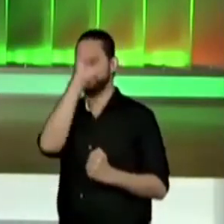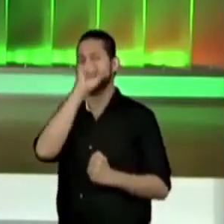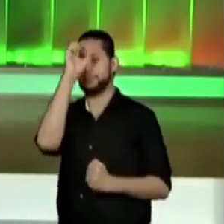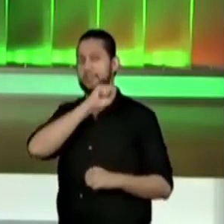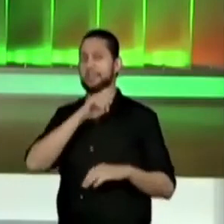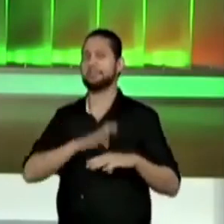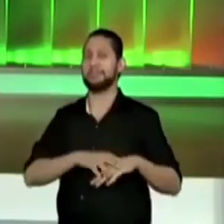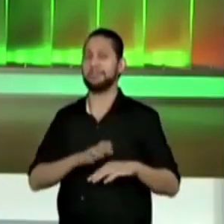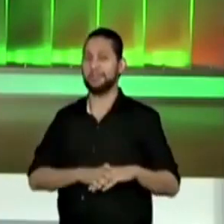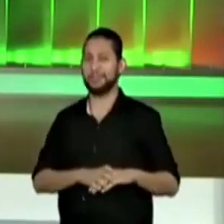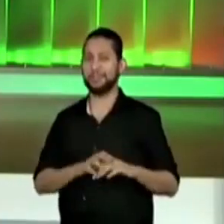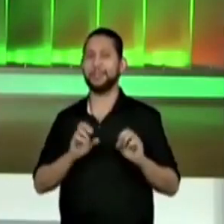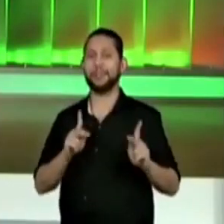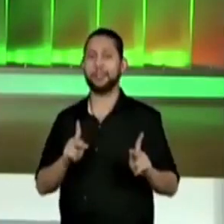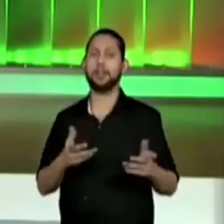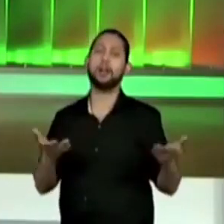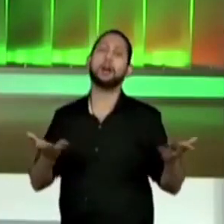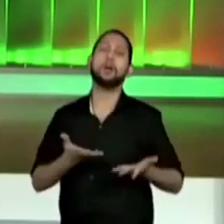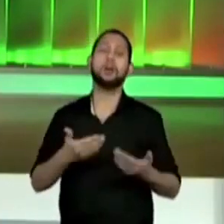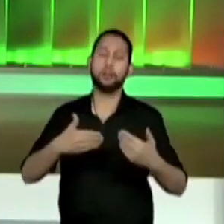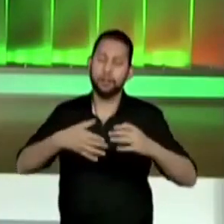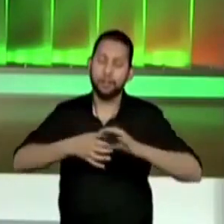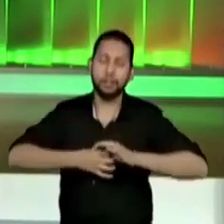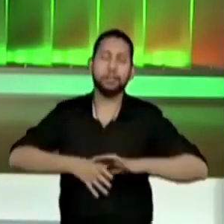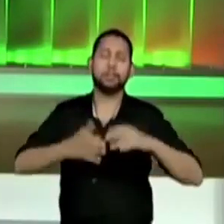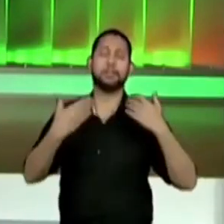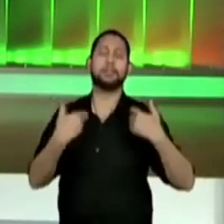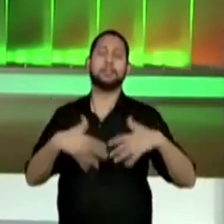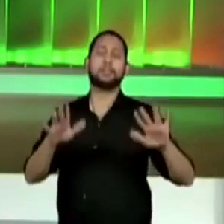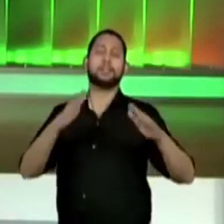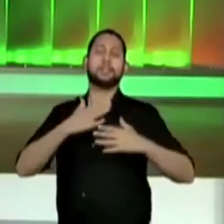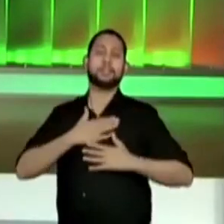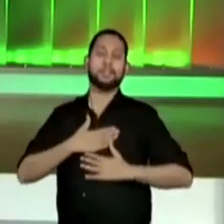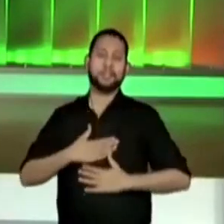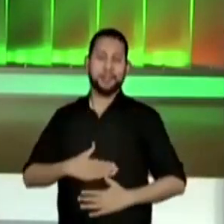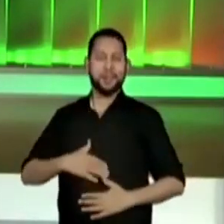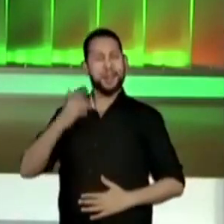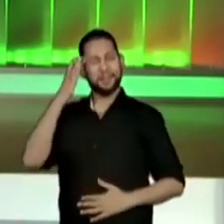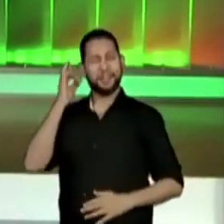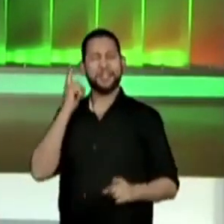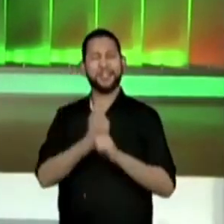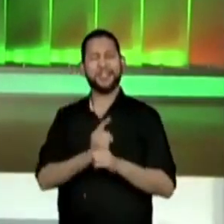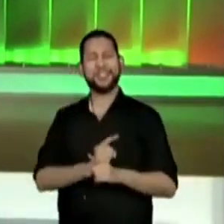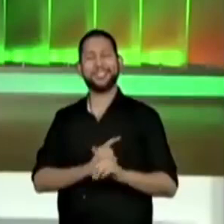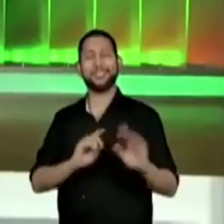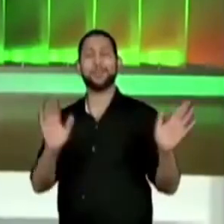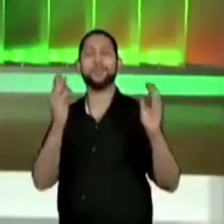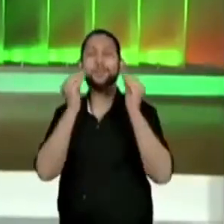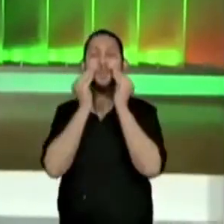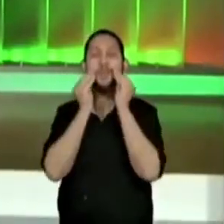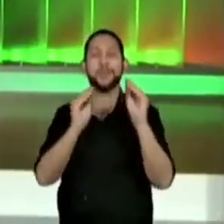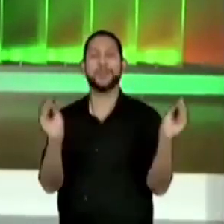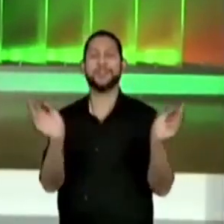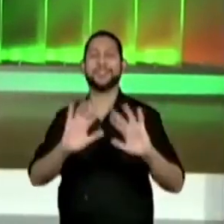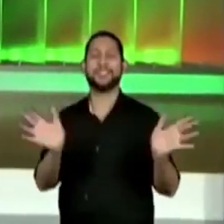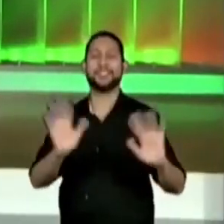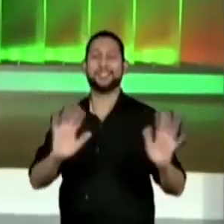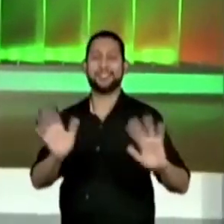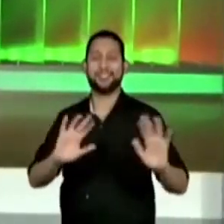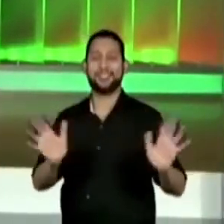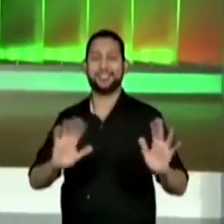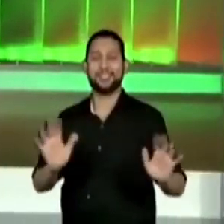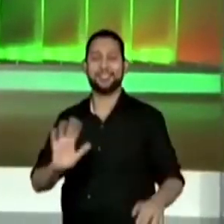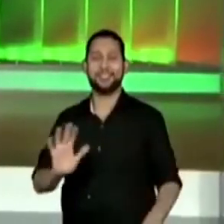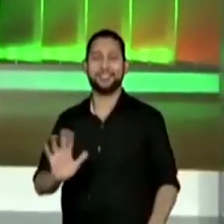Certo? Agora vai todo mundo descansar. E amanhã eu vejo vocês. Tchau, tchau. Beijão e até mais.